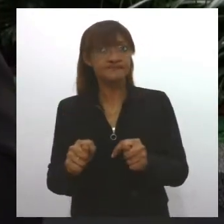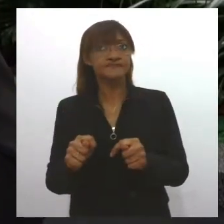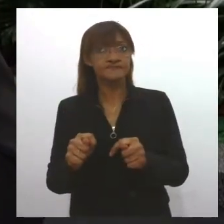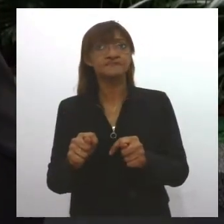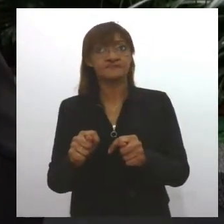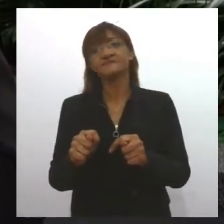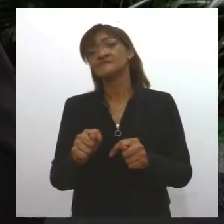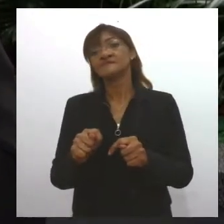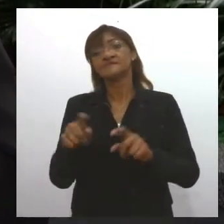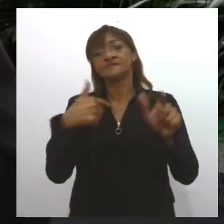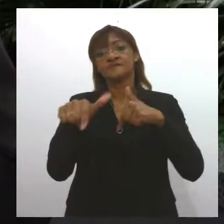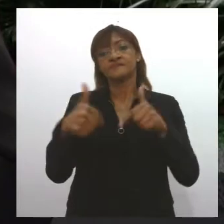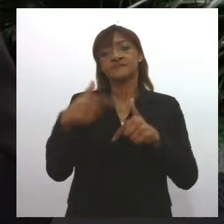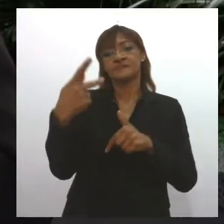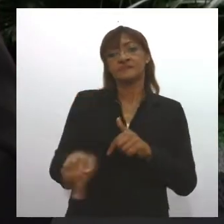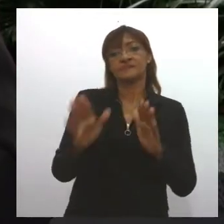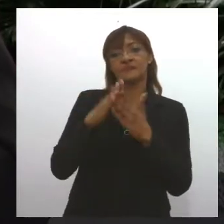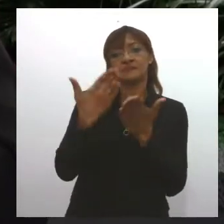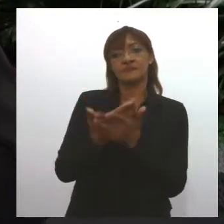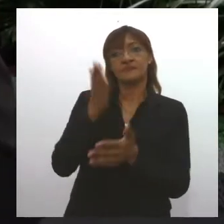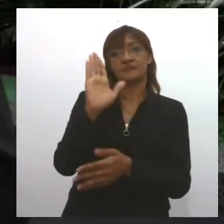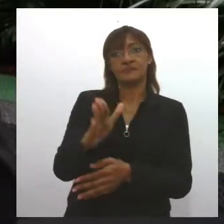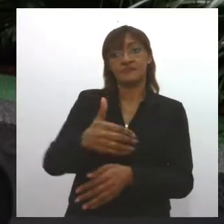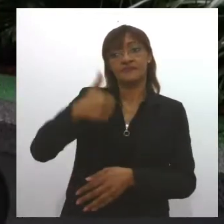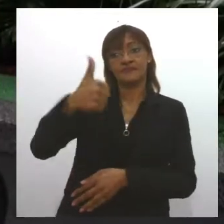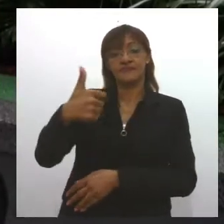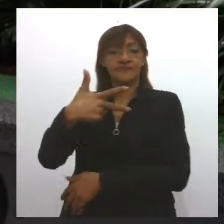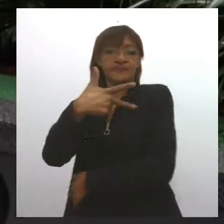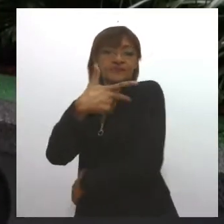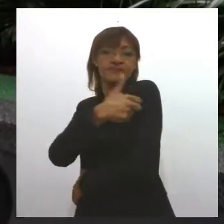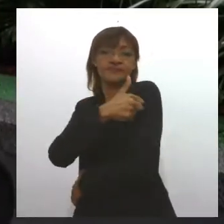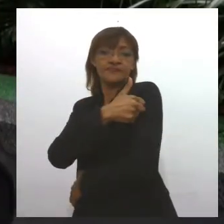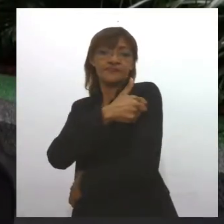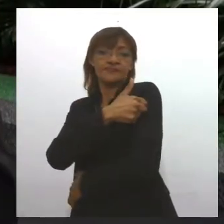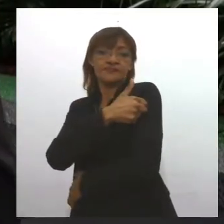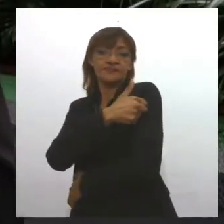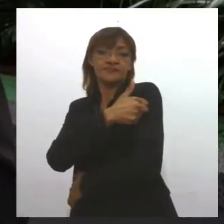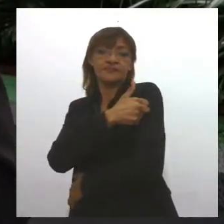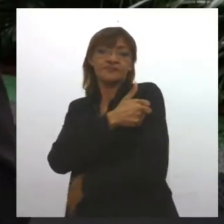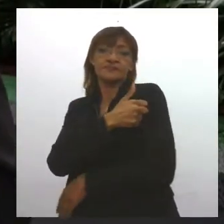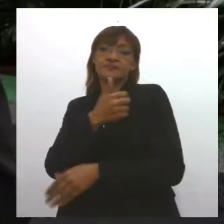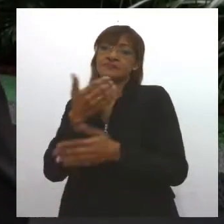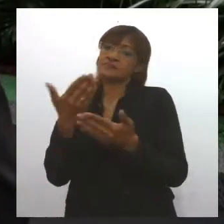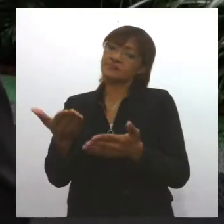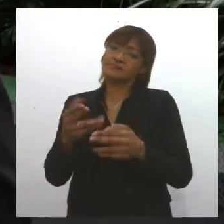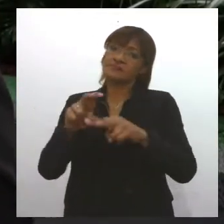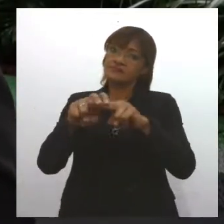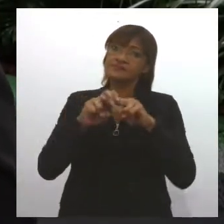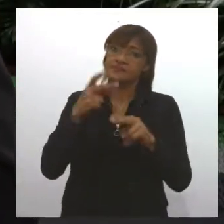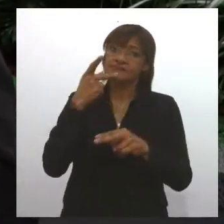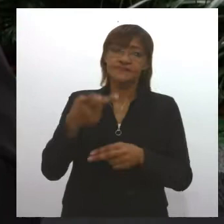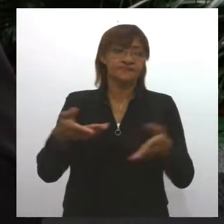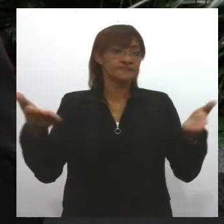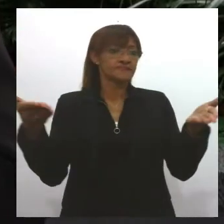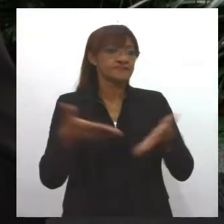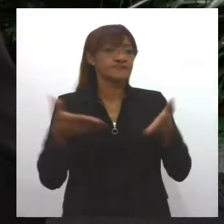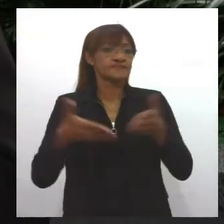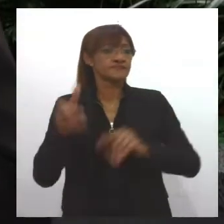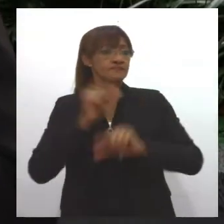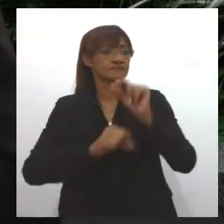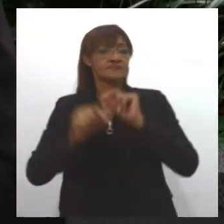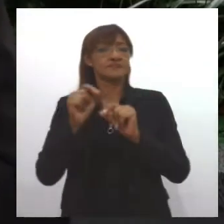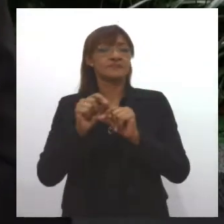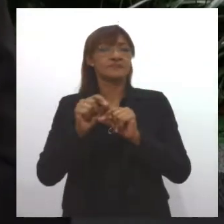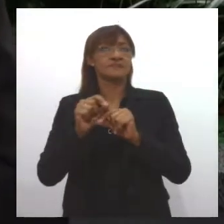colaboradores do colégio de módulo já estão com a primeira dose da vacina. Por isso que eu digo que esse momento agora ainda é